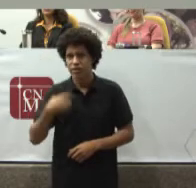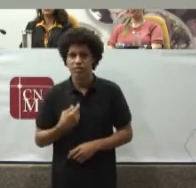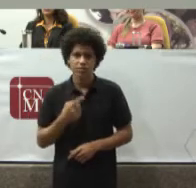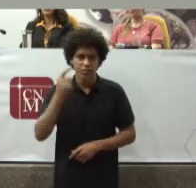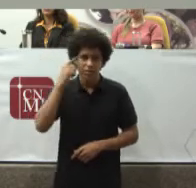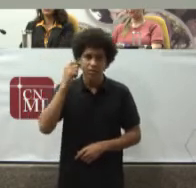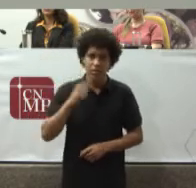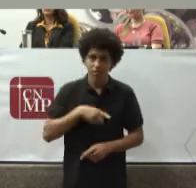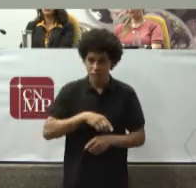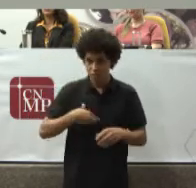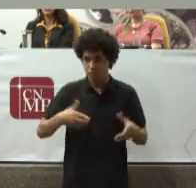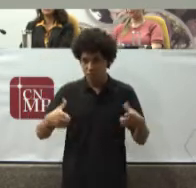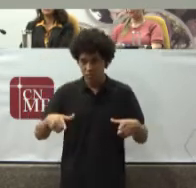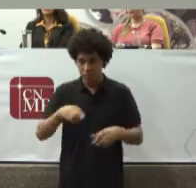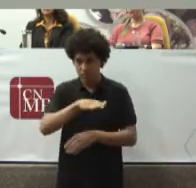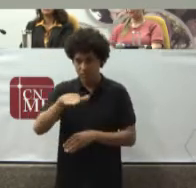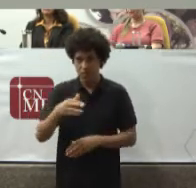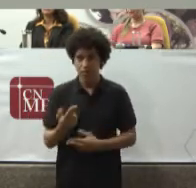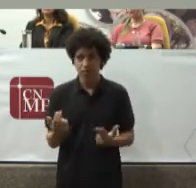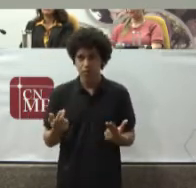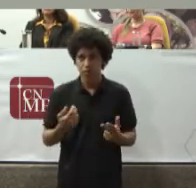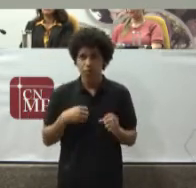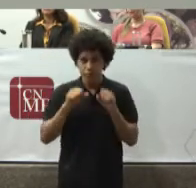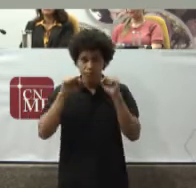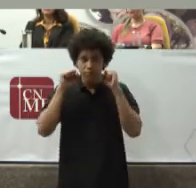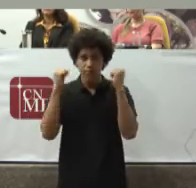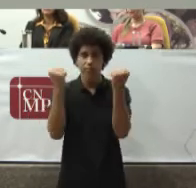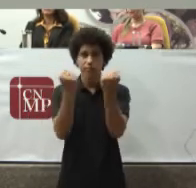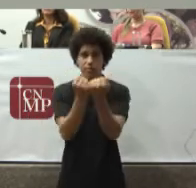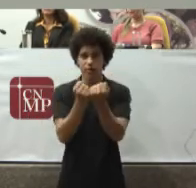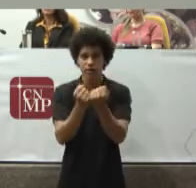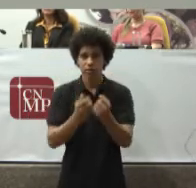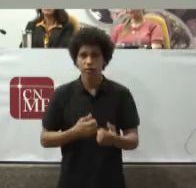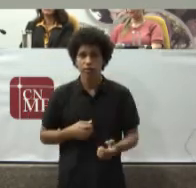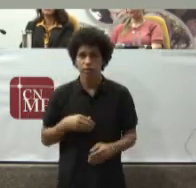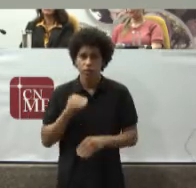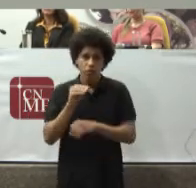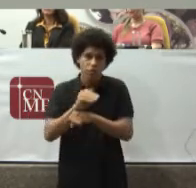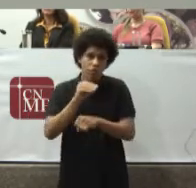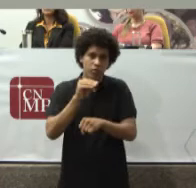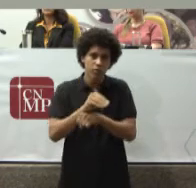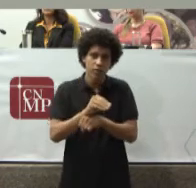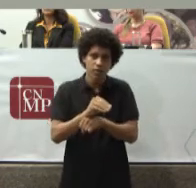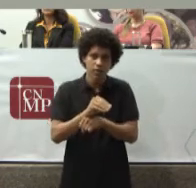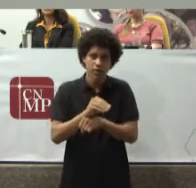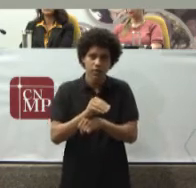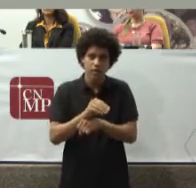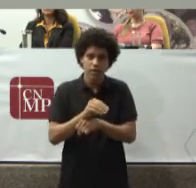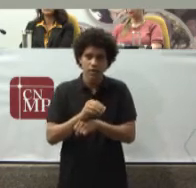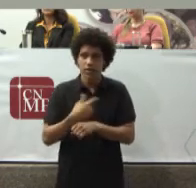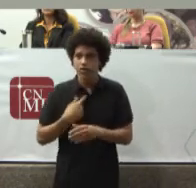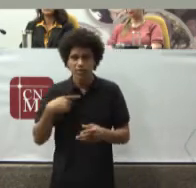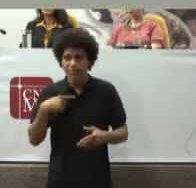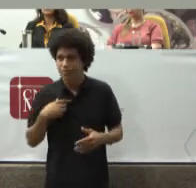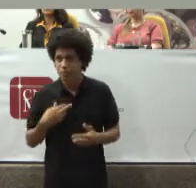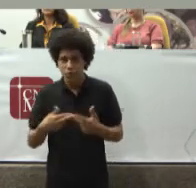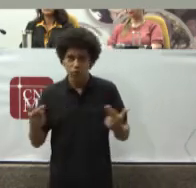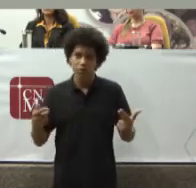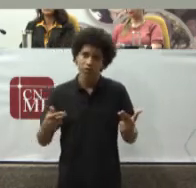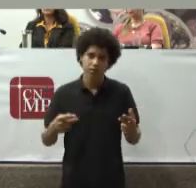ambiente Como esse Desse importantíssimo Seminário Cuidar De intervenções Que